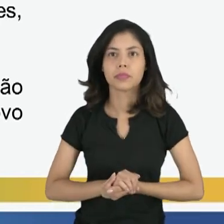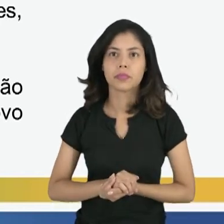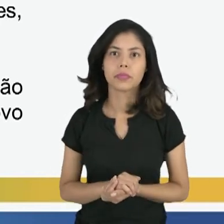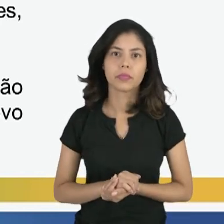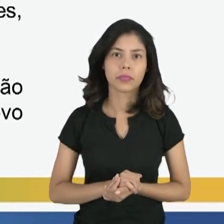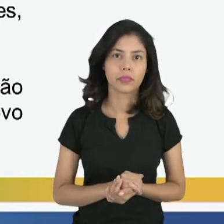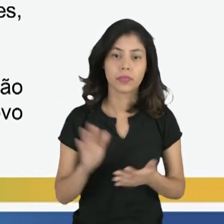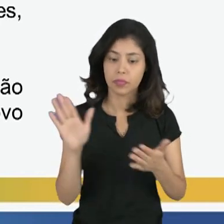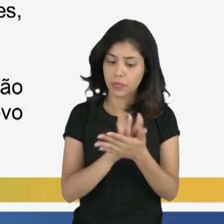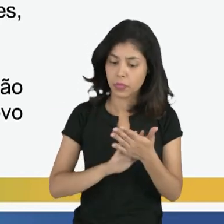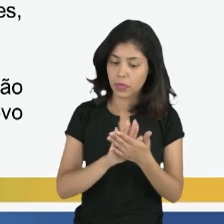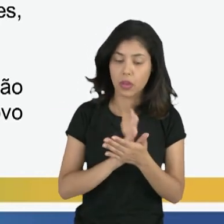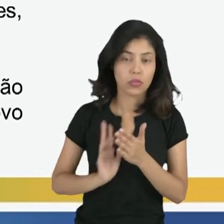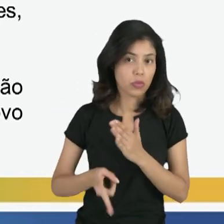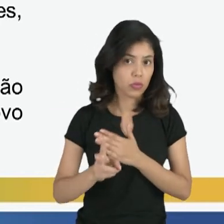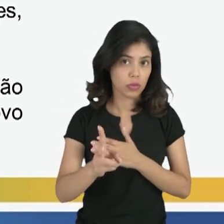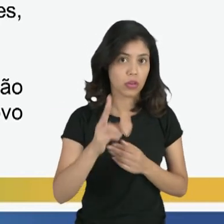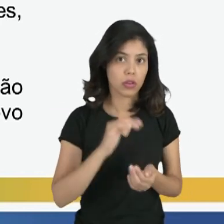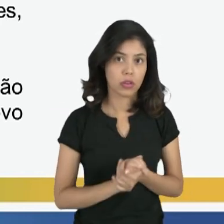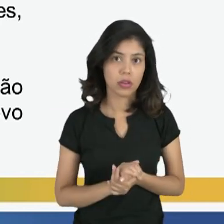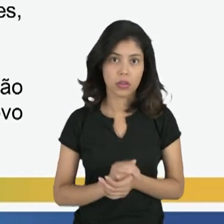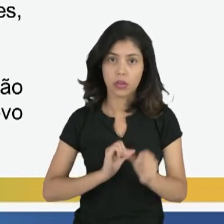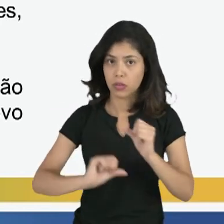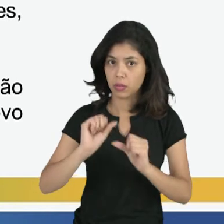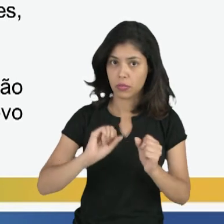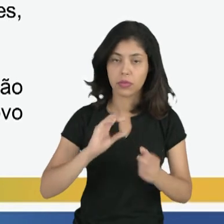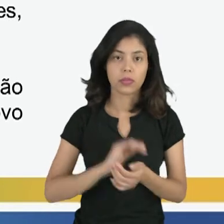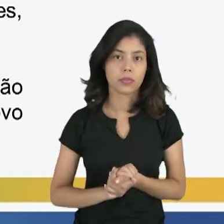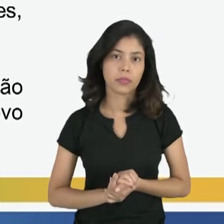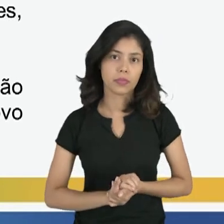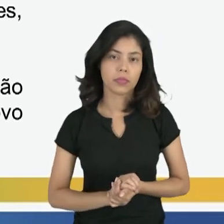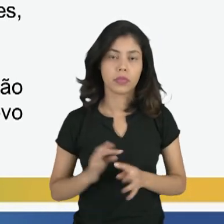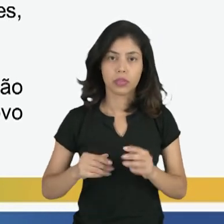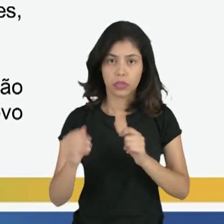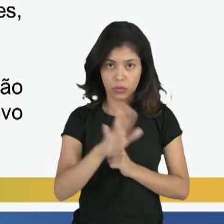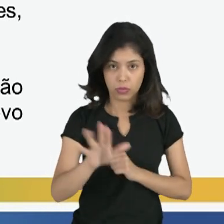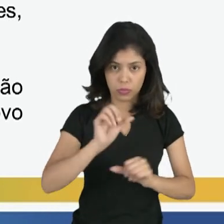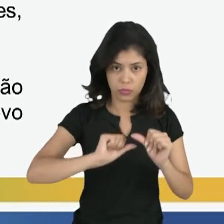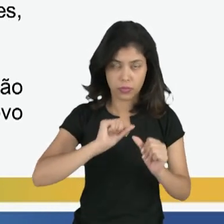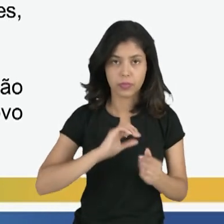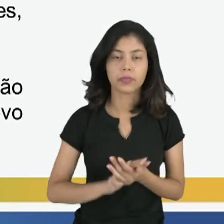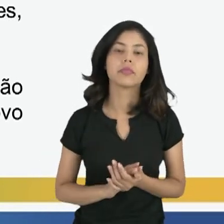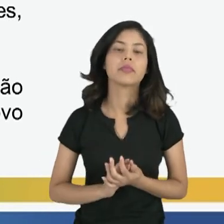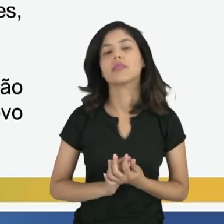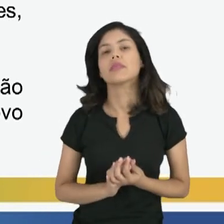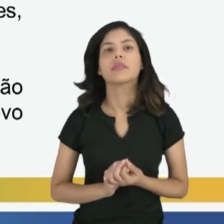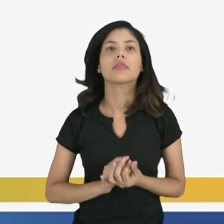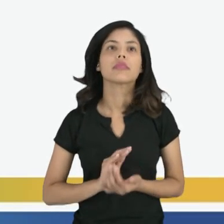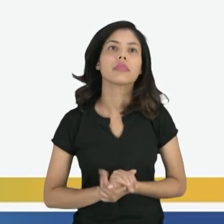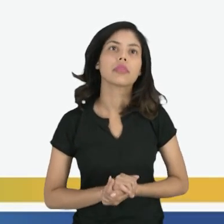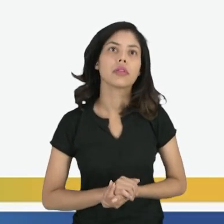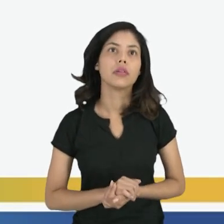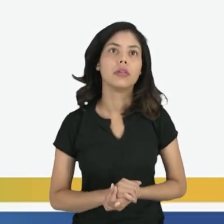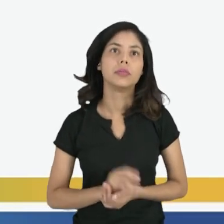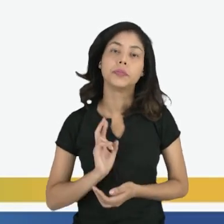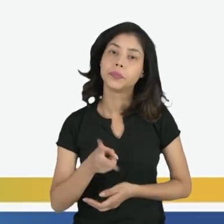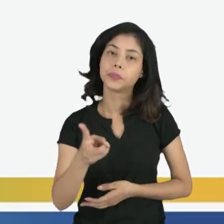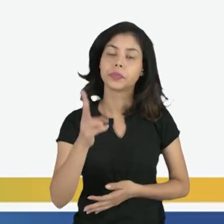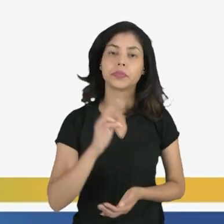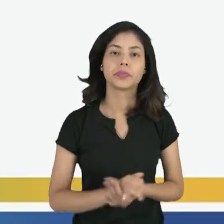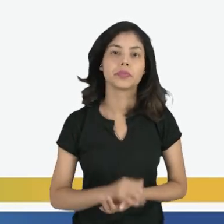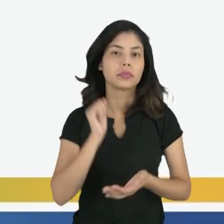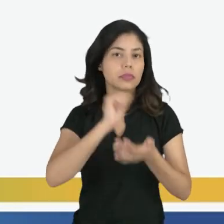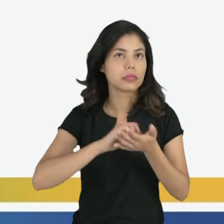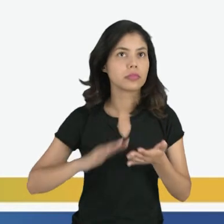né? Nada permanece, certa mudança para Heráclito. Tudo muda. Então, vamos prosseguir.